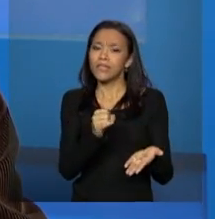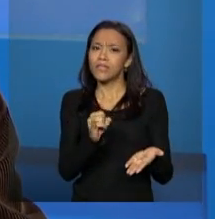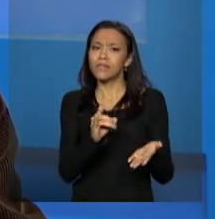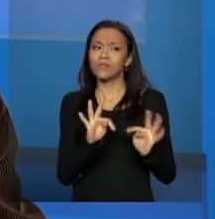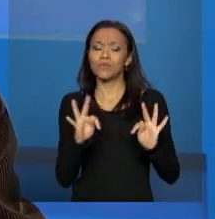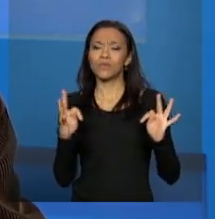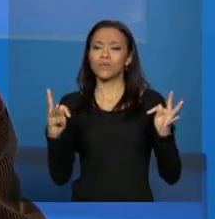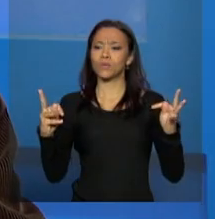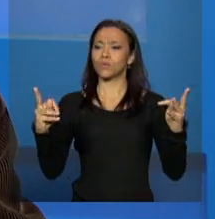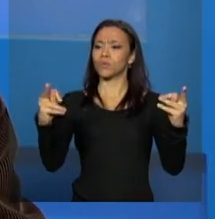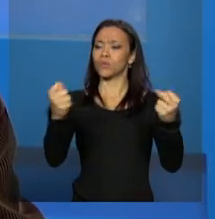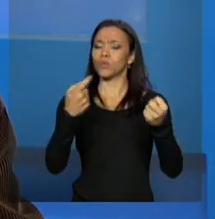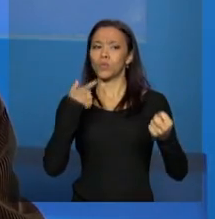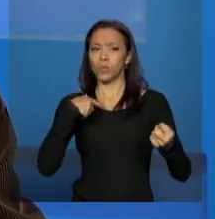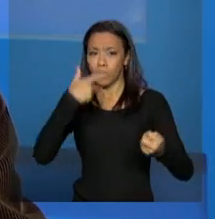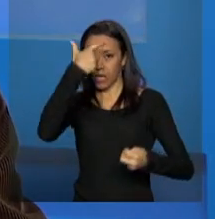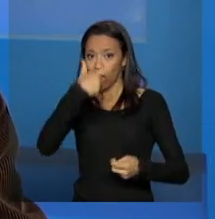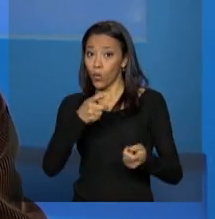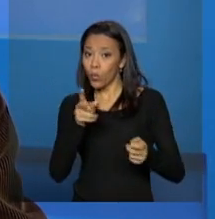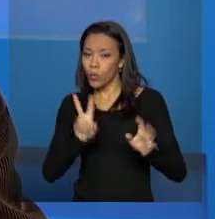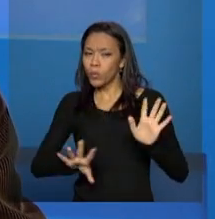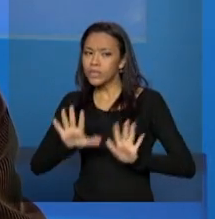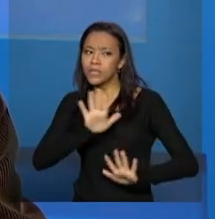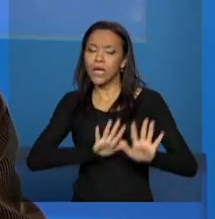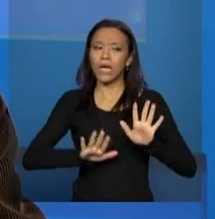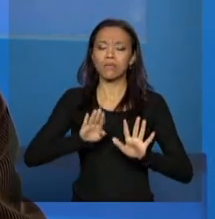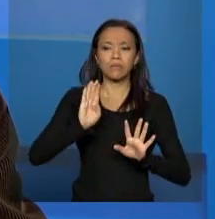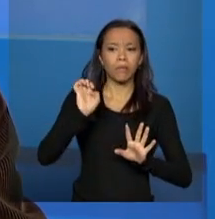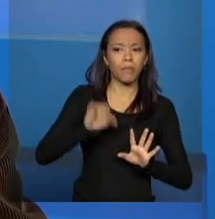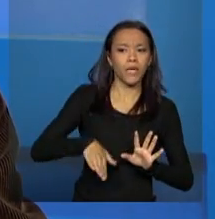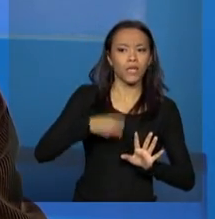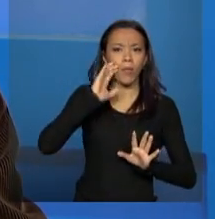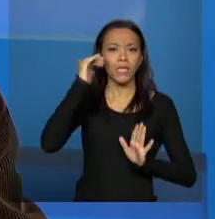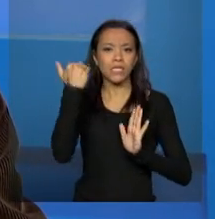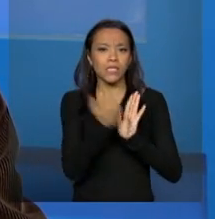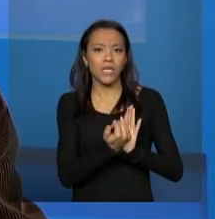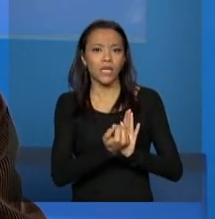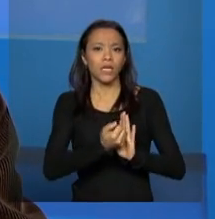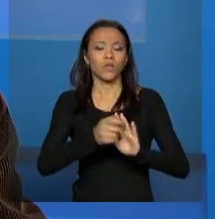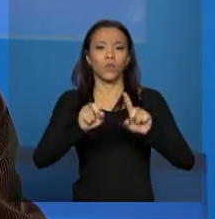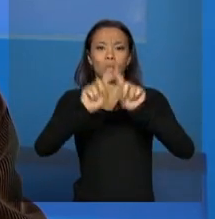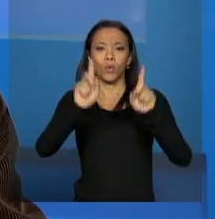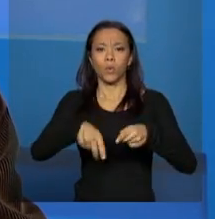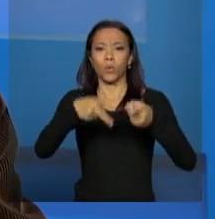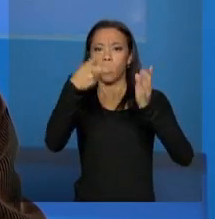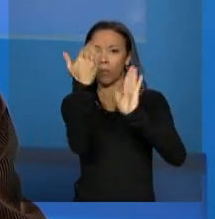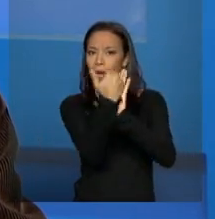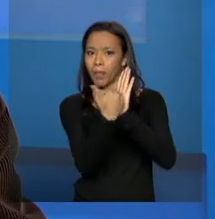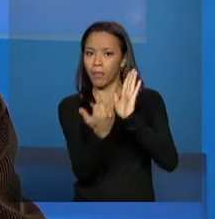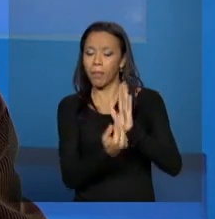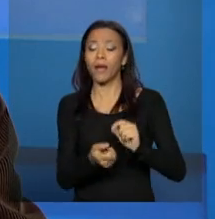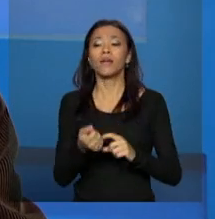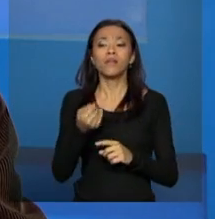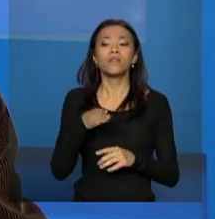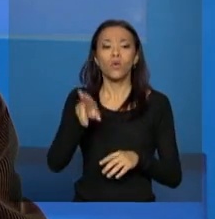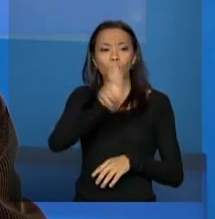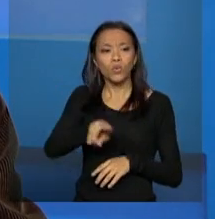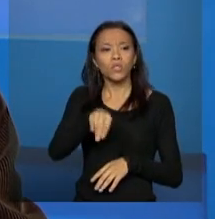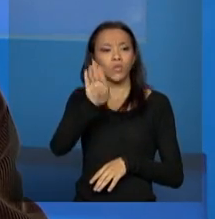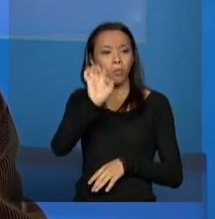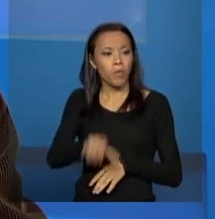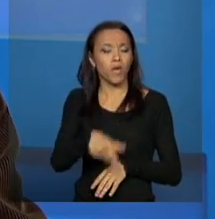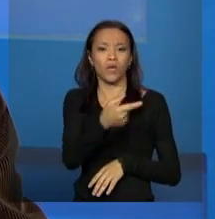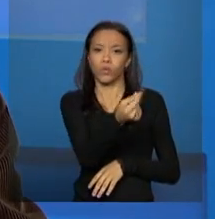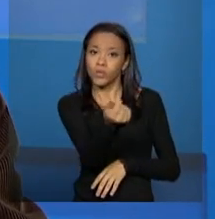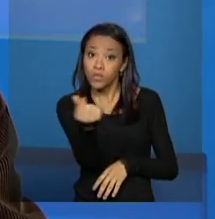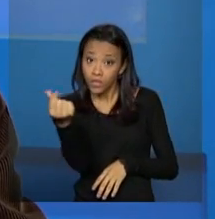no seu dia a dia o cuidado de acompanhar como é que está a execução do plano, como é que está a execução da questão do dinheiro, do recurso financeiro que é colocado para a política,